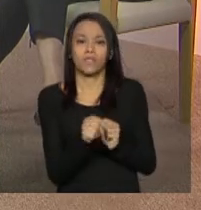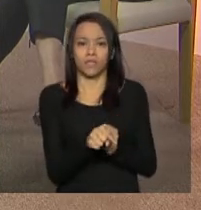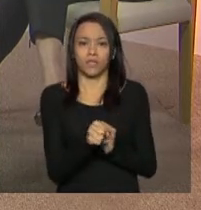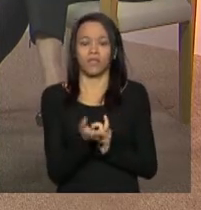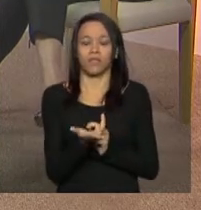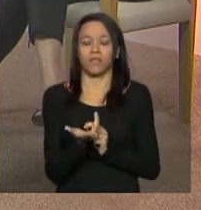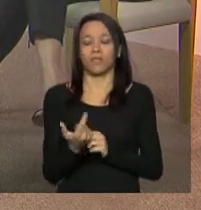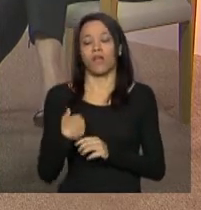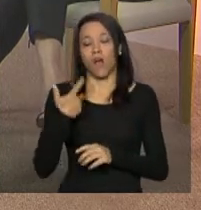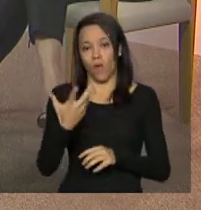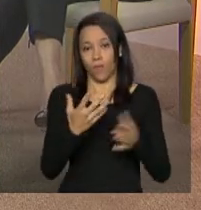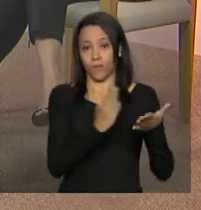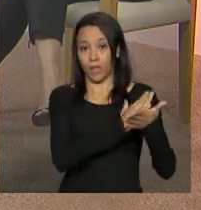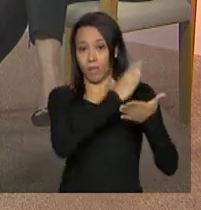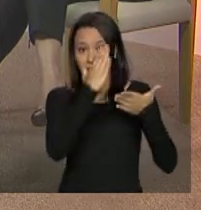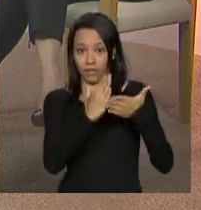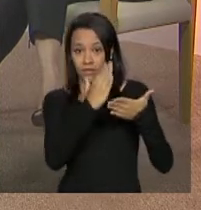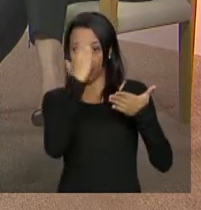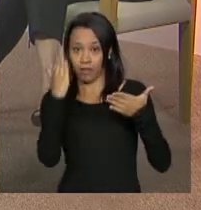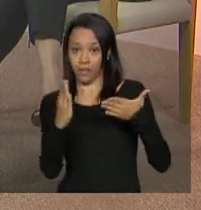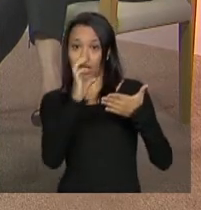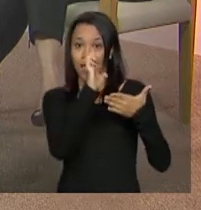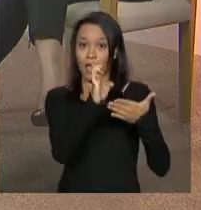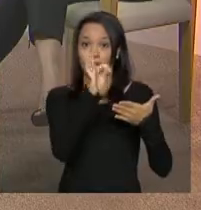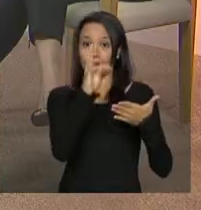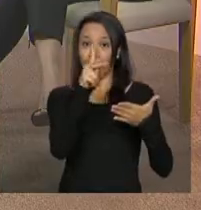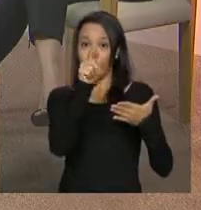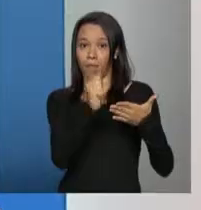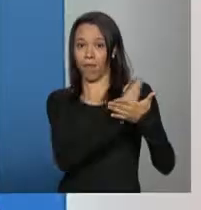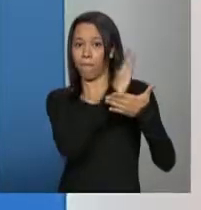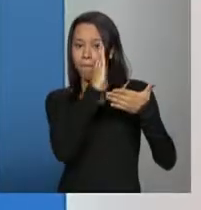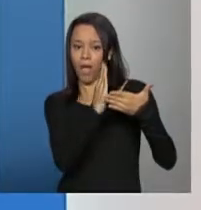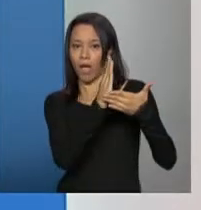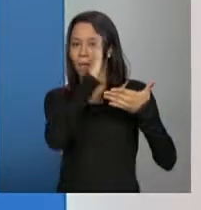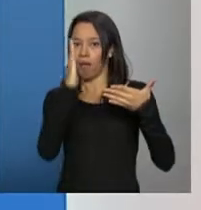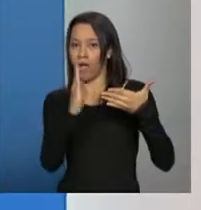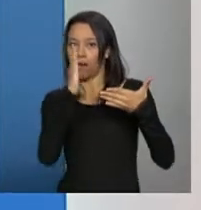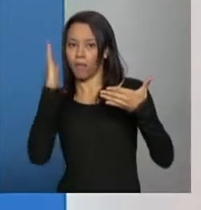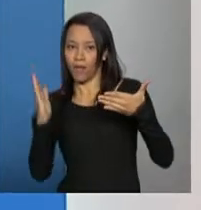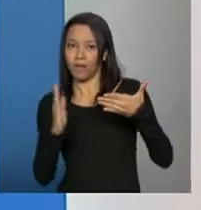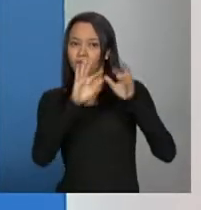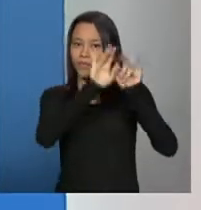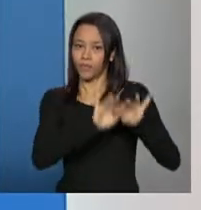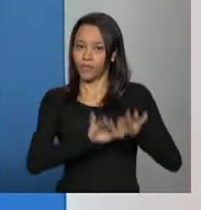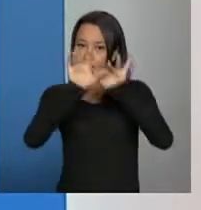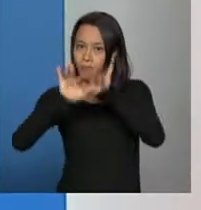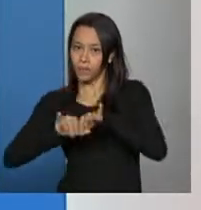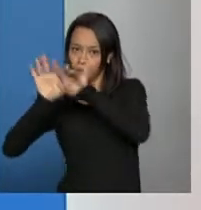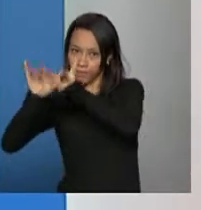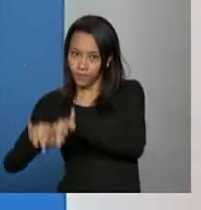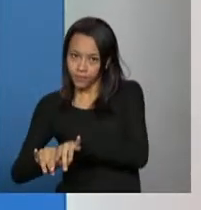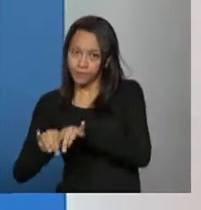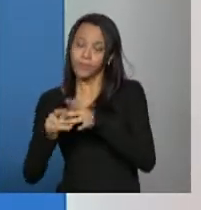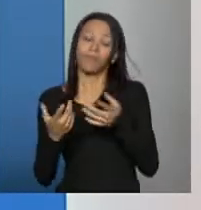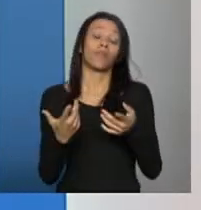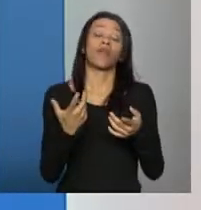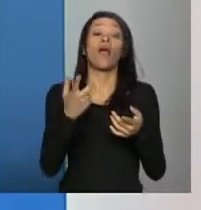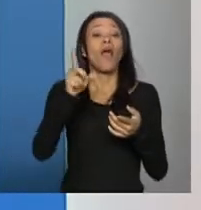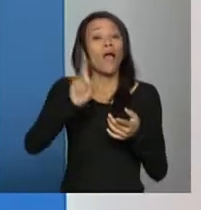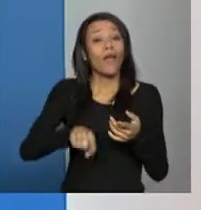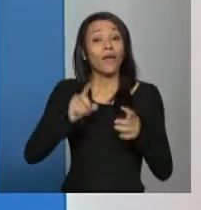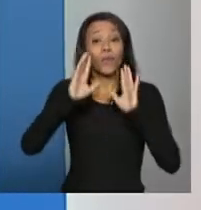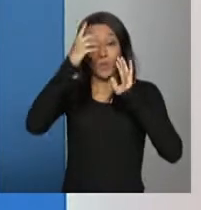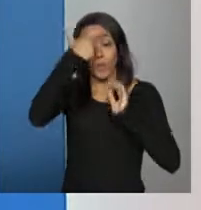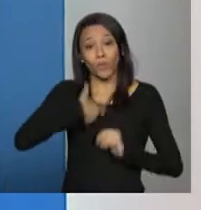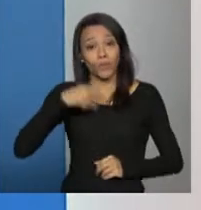etapa do cadastro a gente tem o preenchimento do detalhamento da sessão esse aí é o que o gestor tem que estar